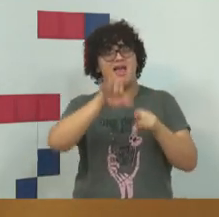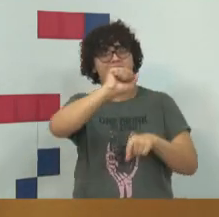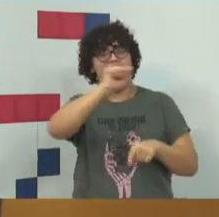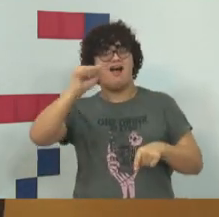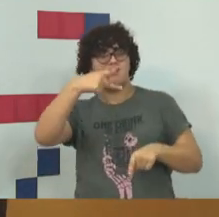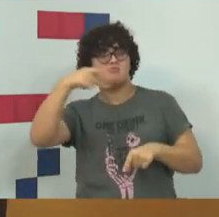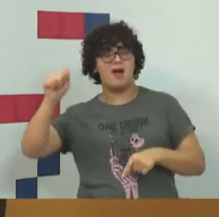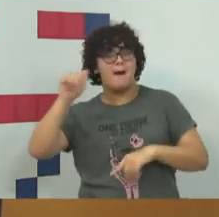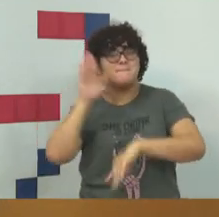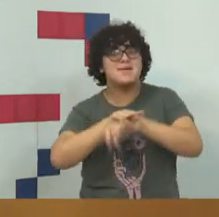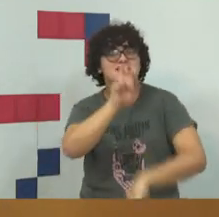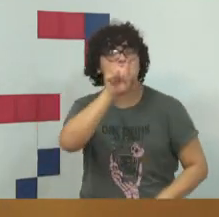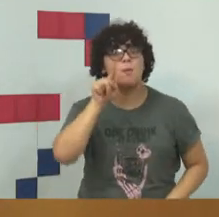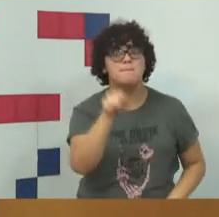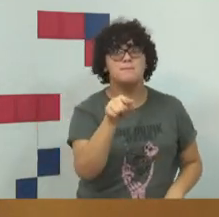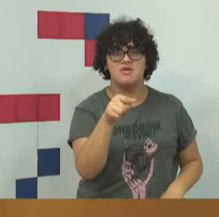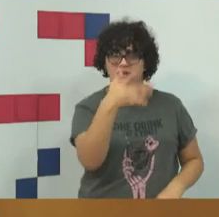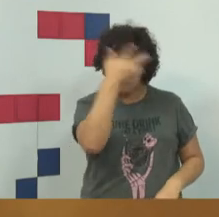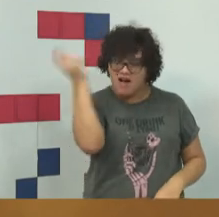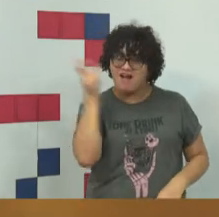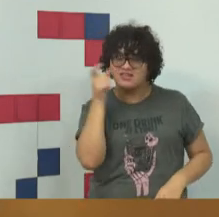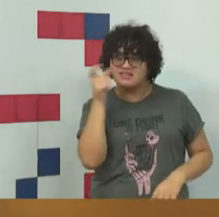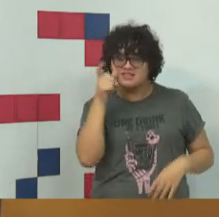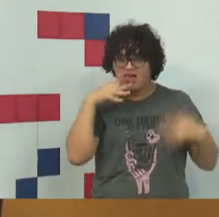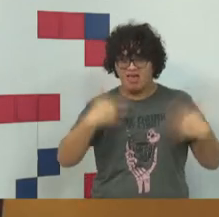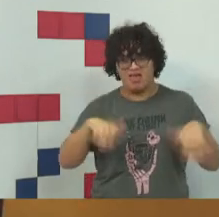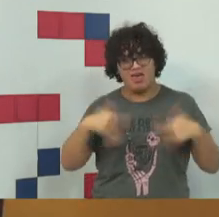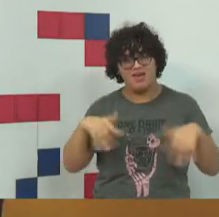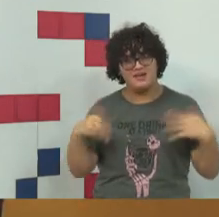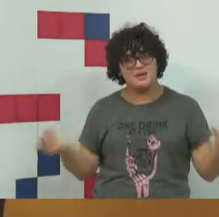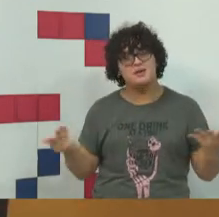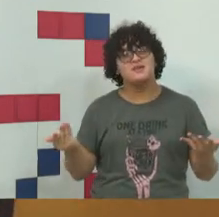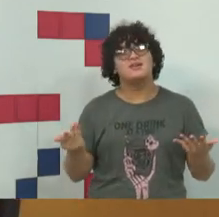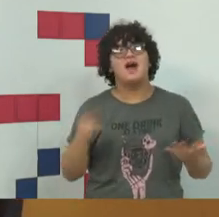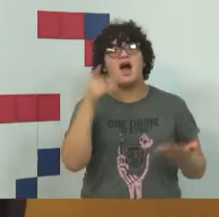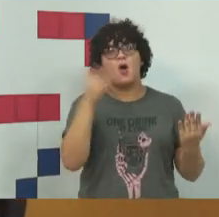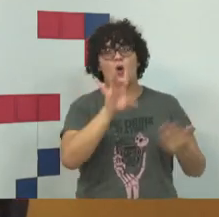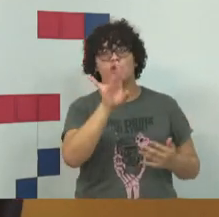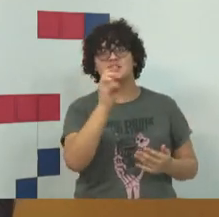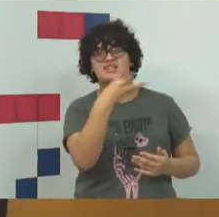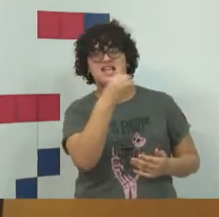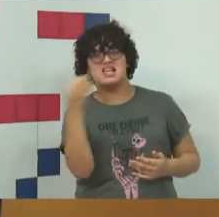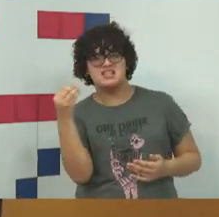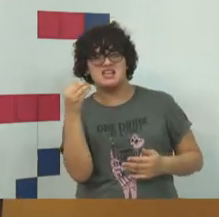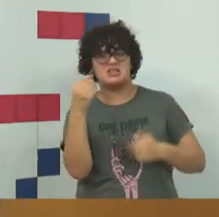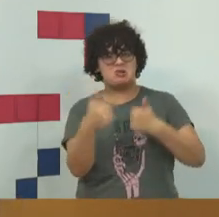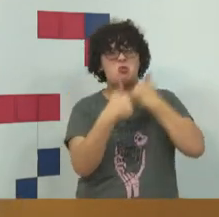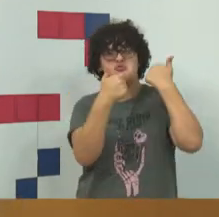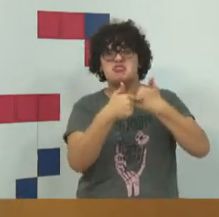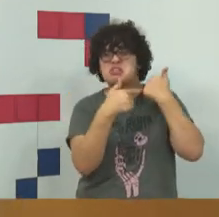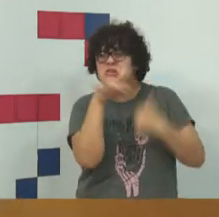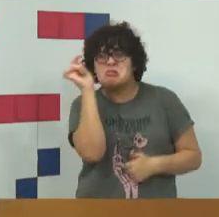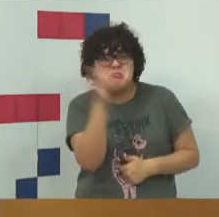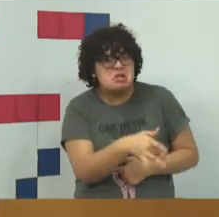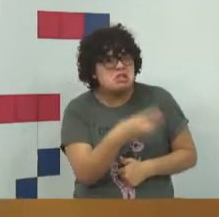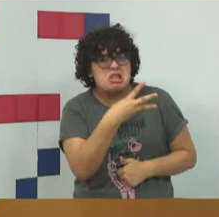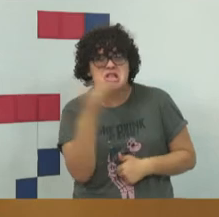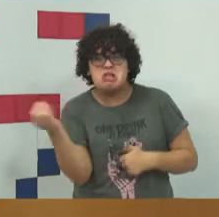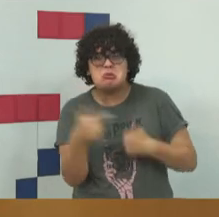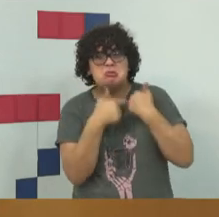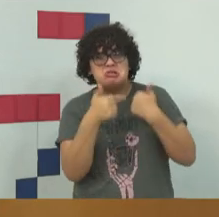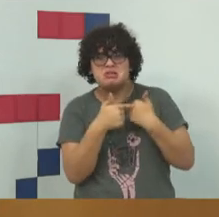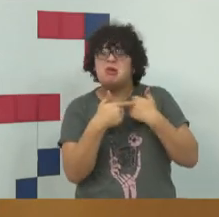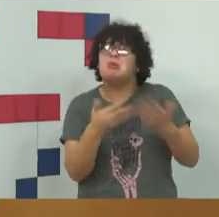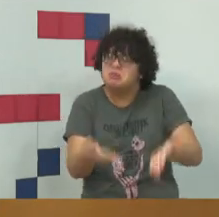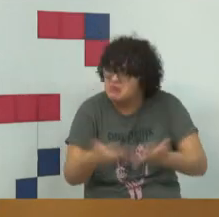5 mil alunos assistindo. Então, só com 300 e poucos curtidas, poxa vida. Vamos